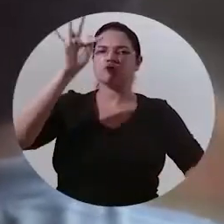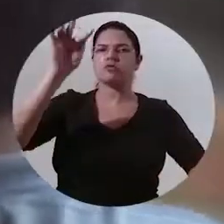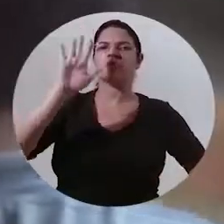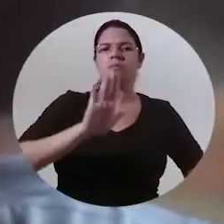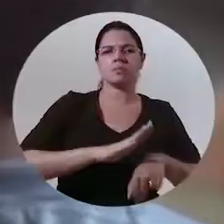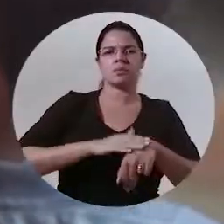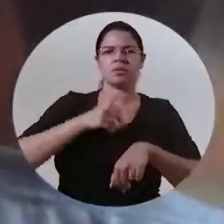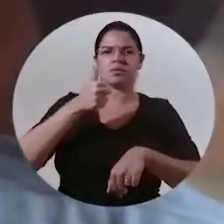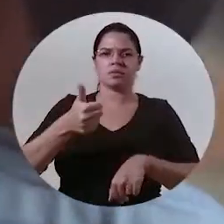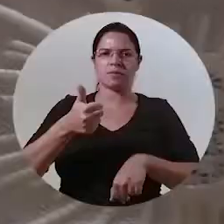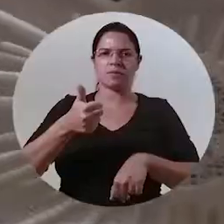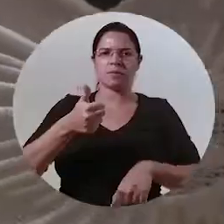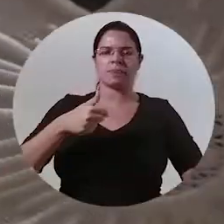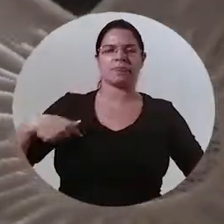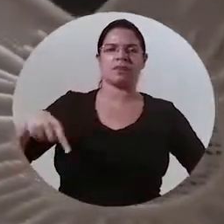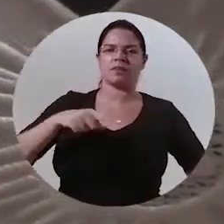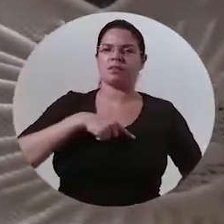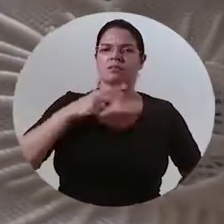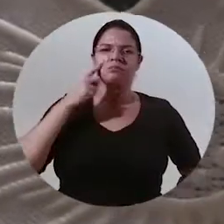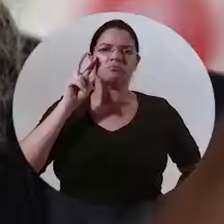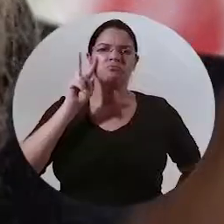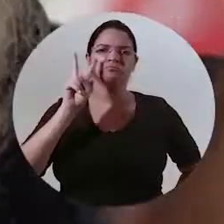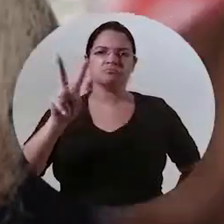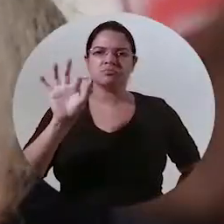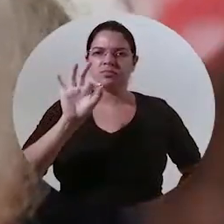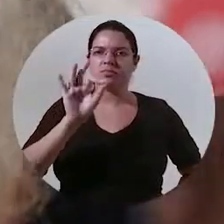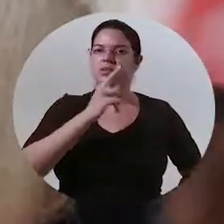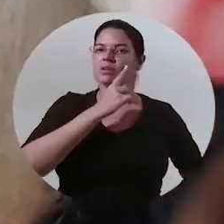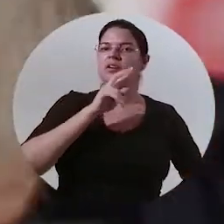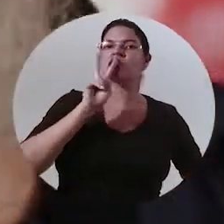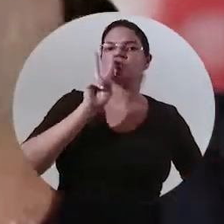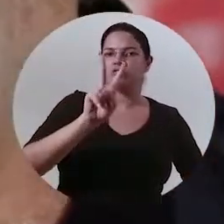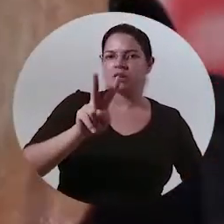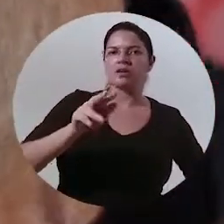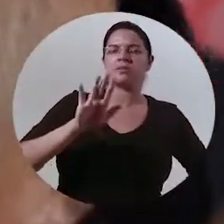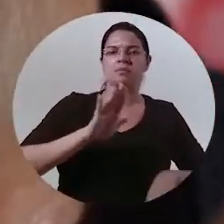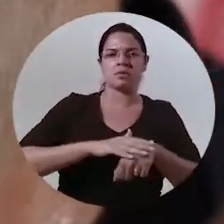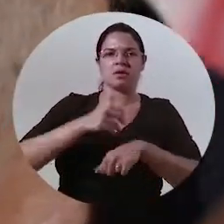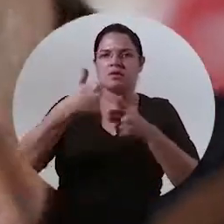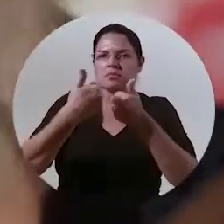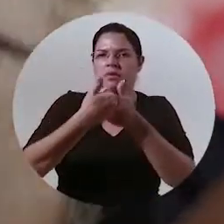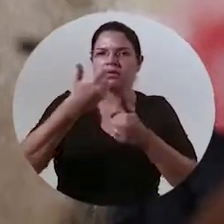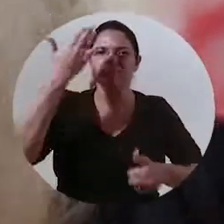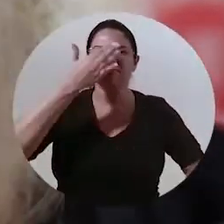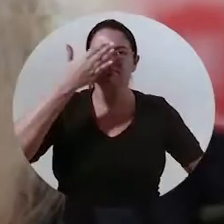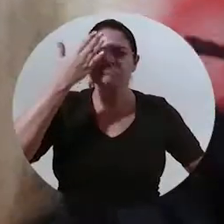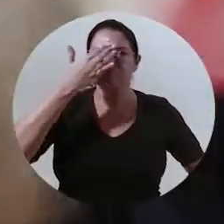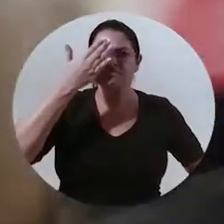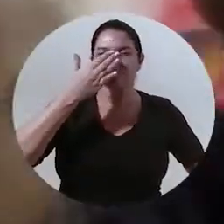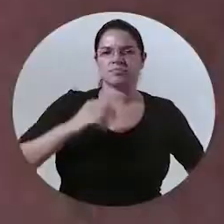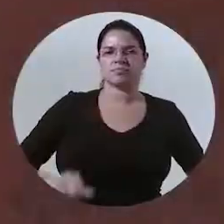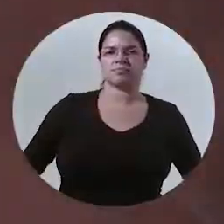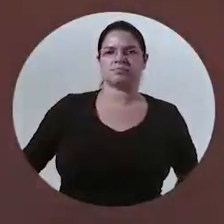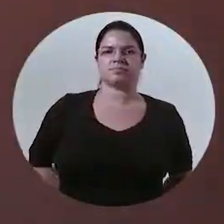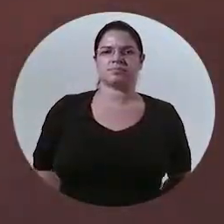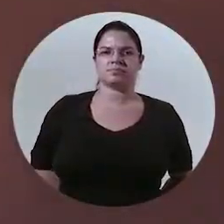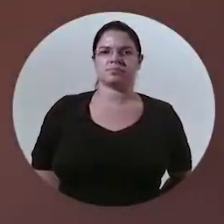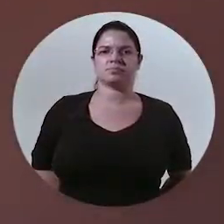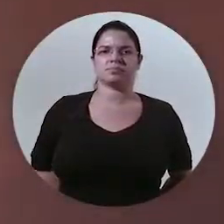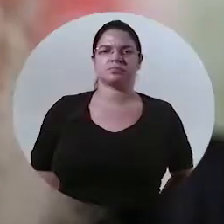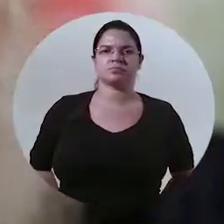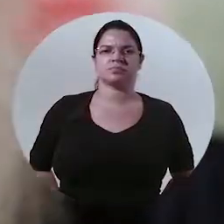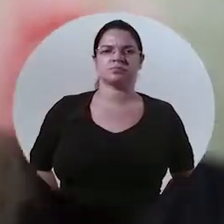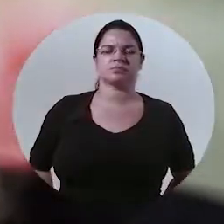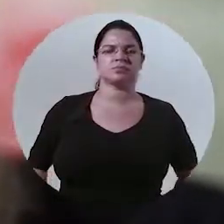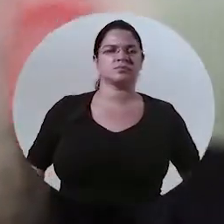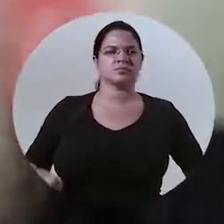melhor para quem quer que chegue De pertinho não enxergo quase nada agora de uma turma para frente eu enxergo bem mais agora pertinho assim não daí eu fui lá e fiz o trabalho com